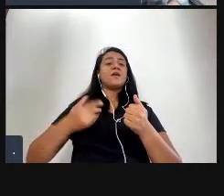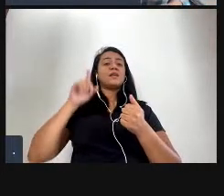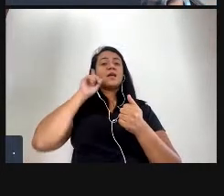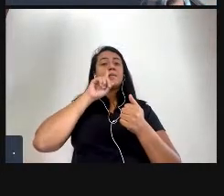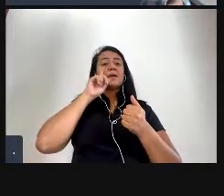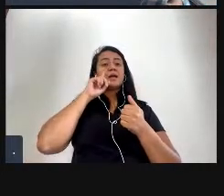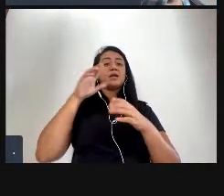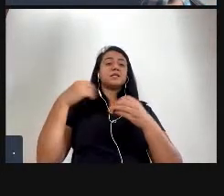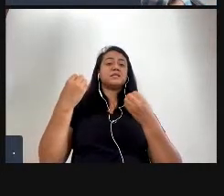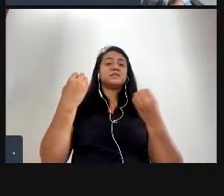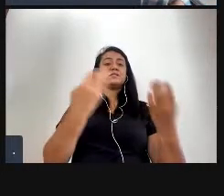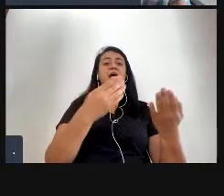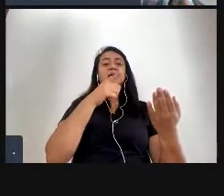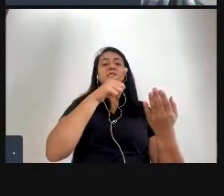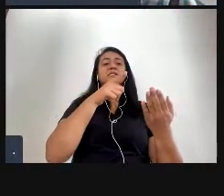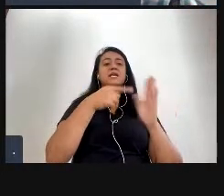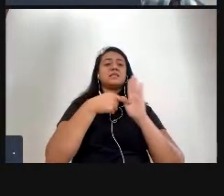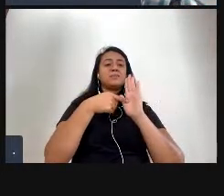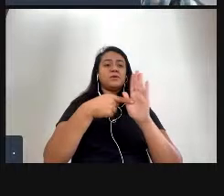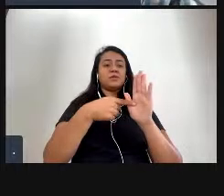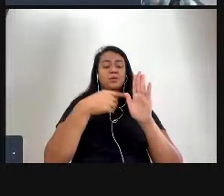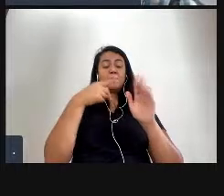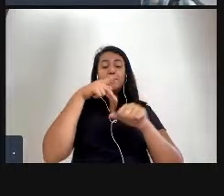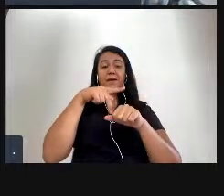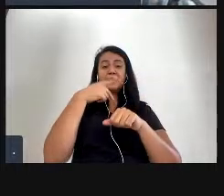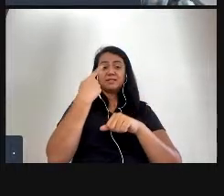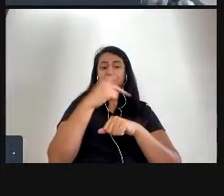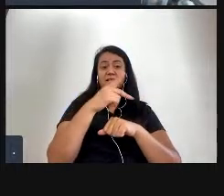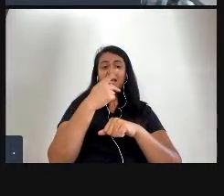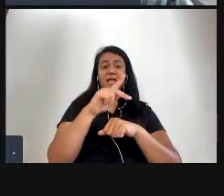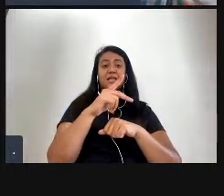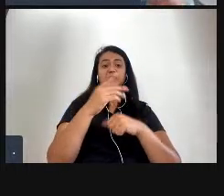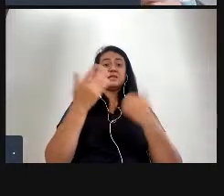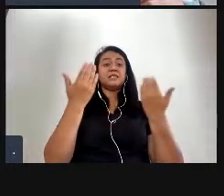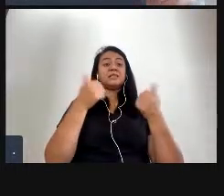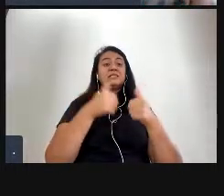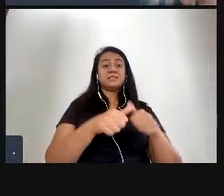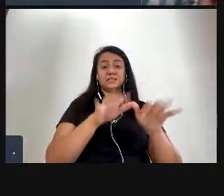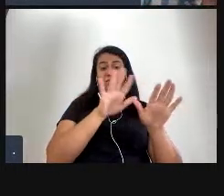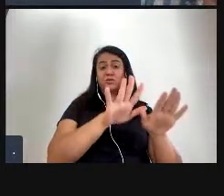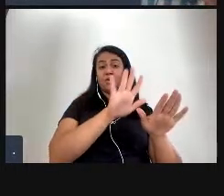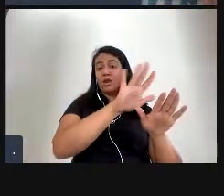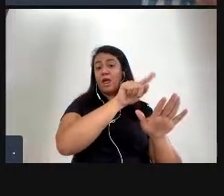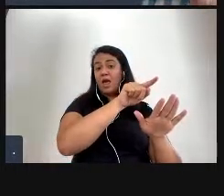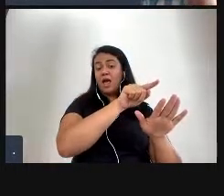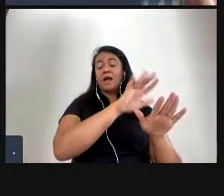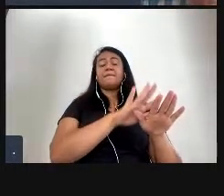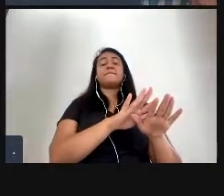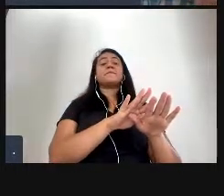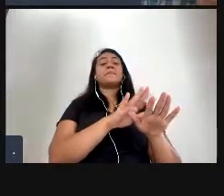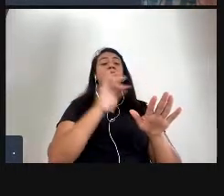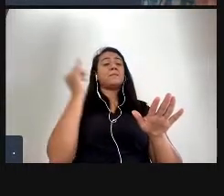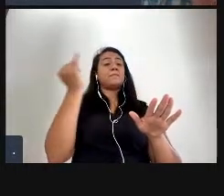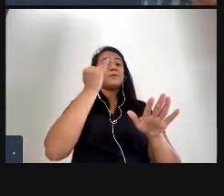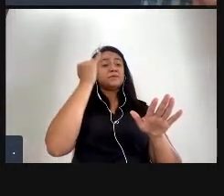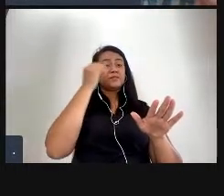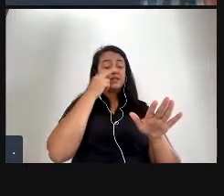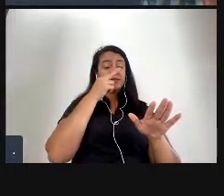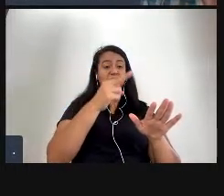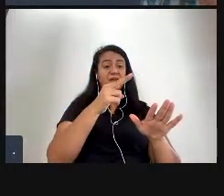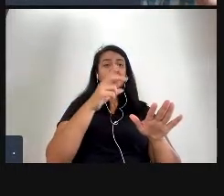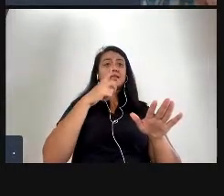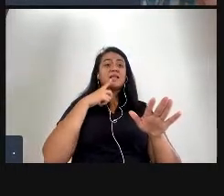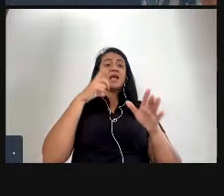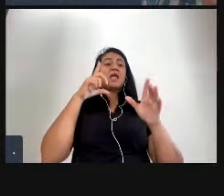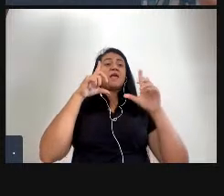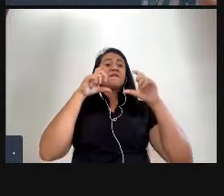dele e é lá que ela está já foi rastorada duas vezes etc mas é importante notar que tem foto no teto